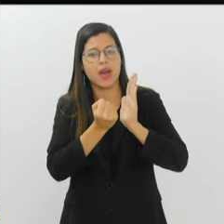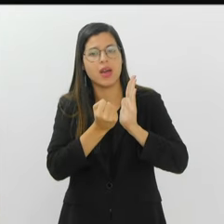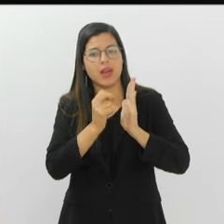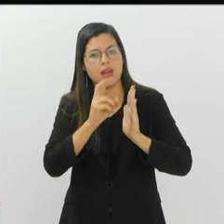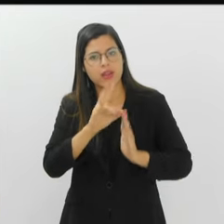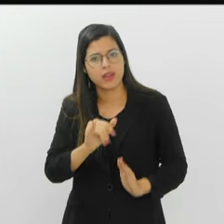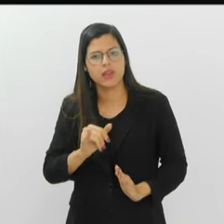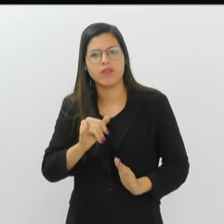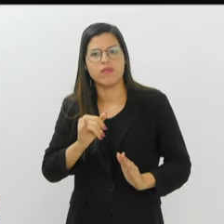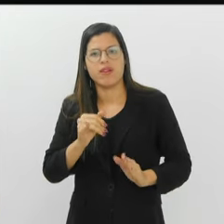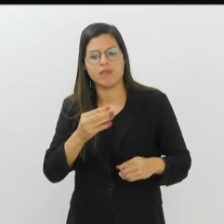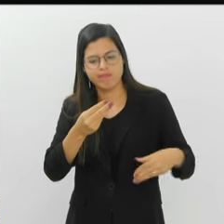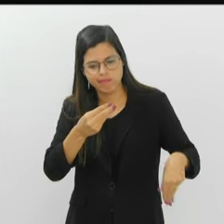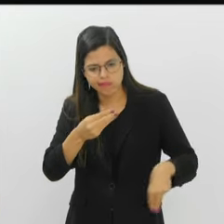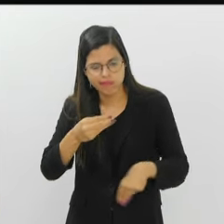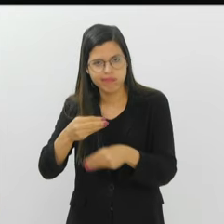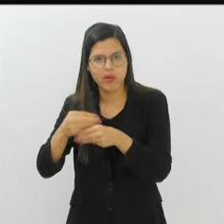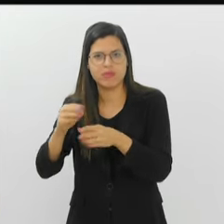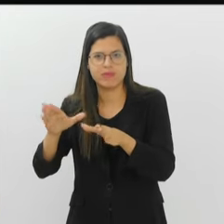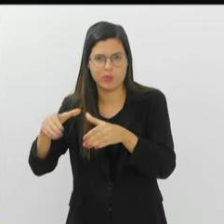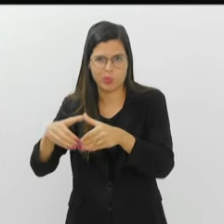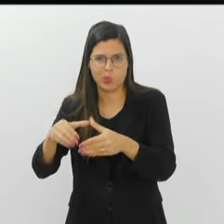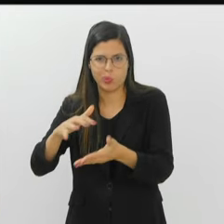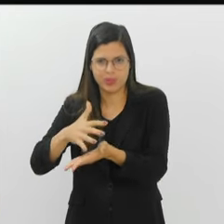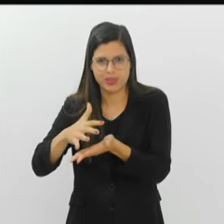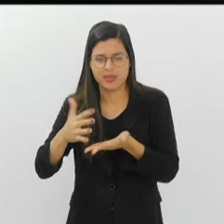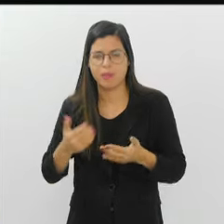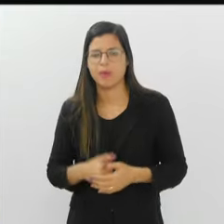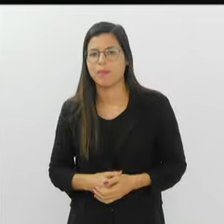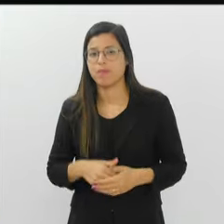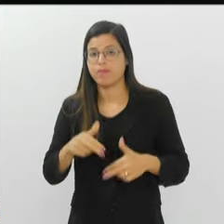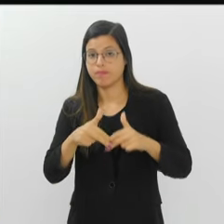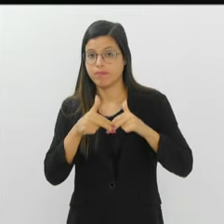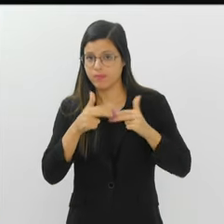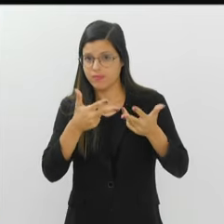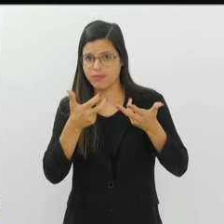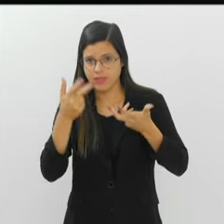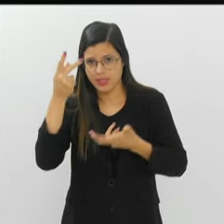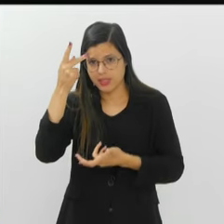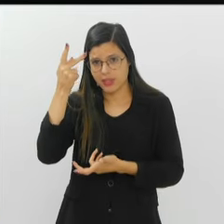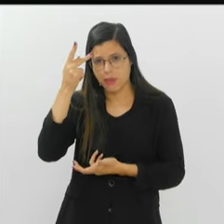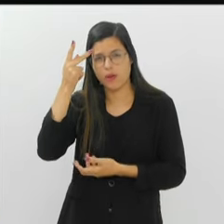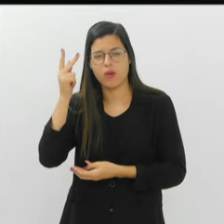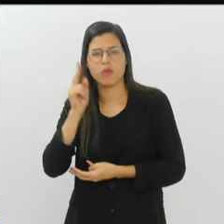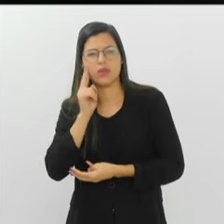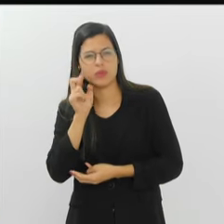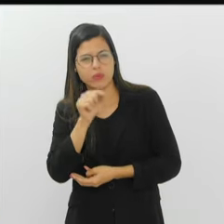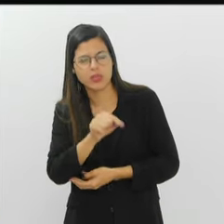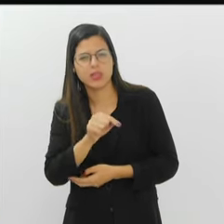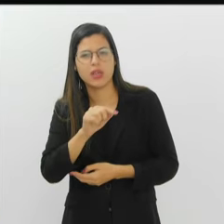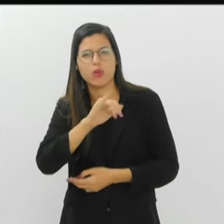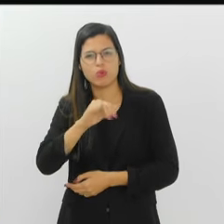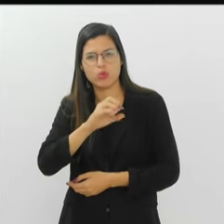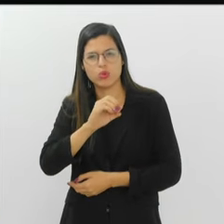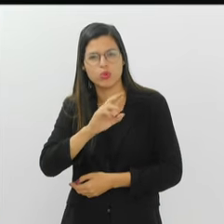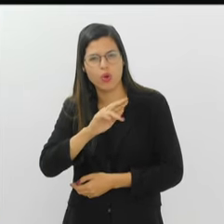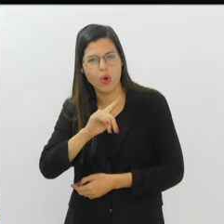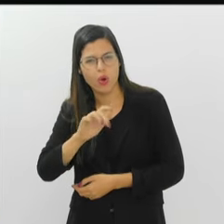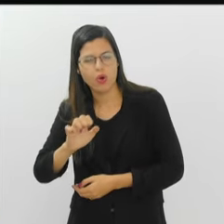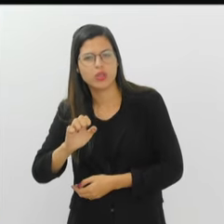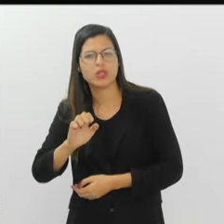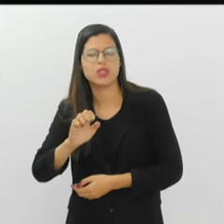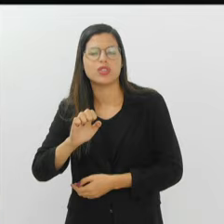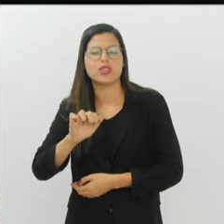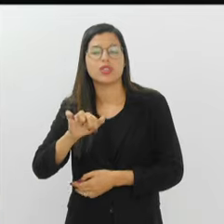daquilo que ele vai agregar à escola. E por isso que eu acho que em São Paulo... Eu vejo você, eu vejo o Jorge Freitas,